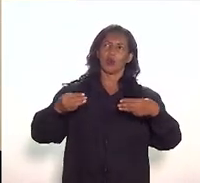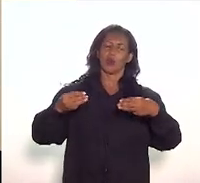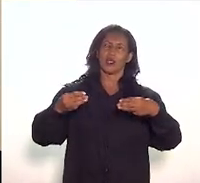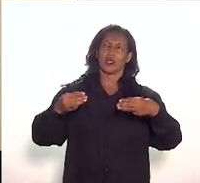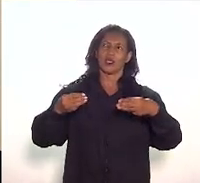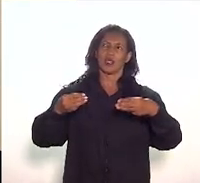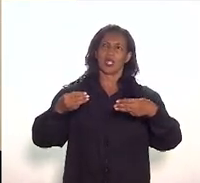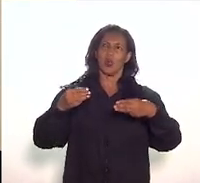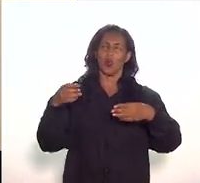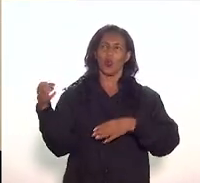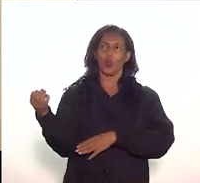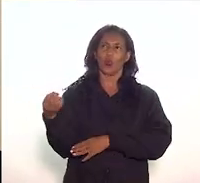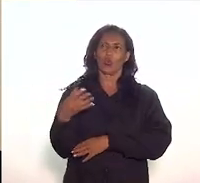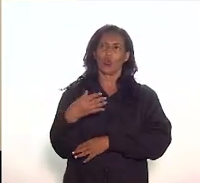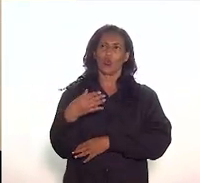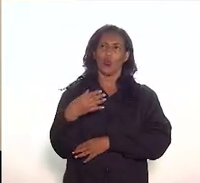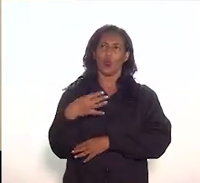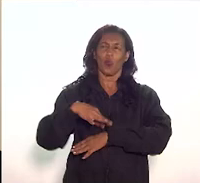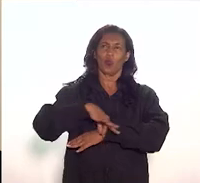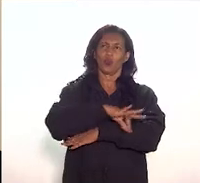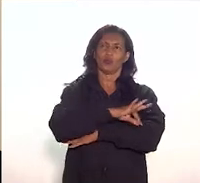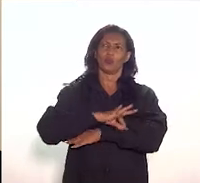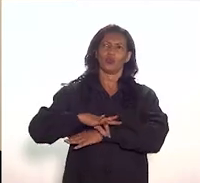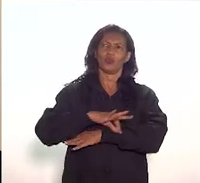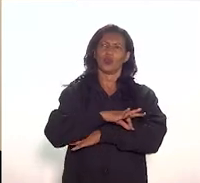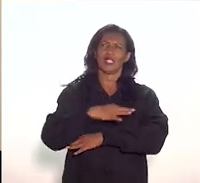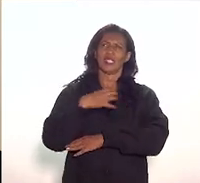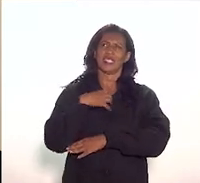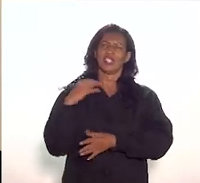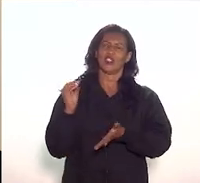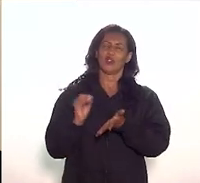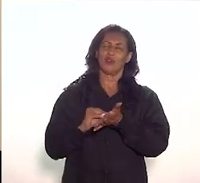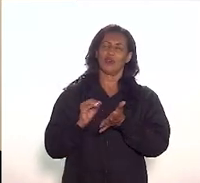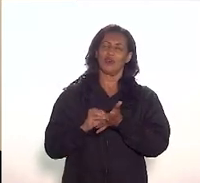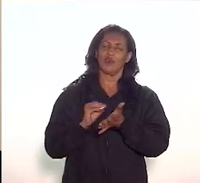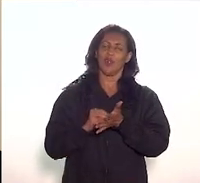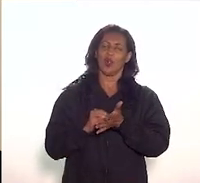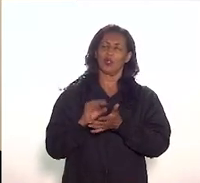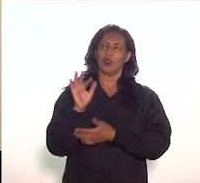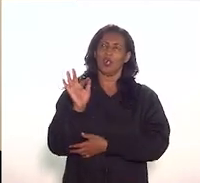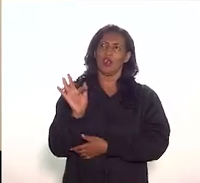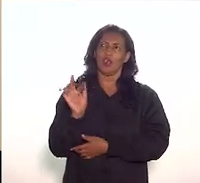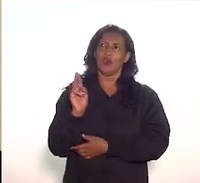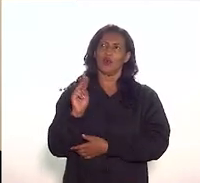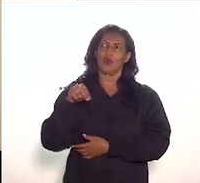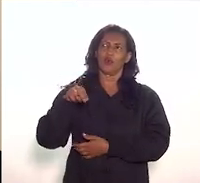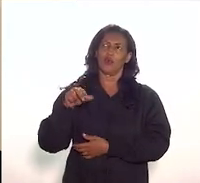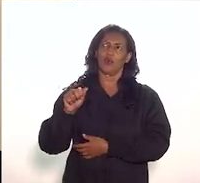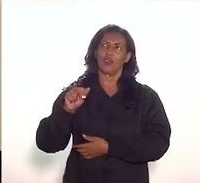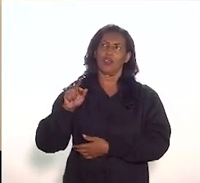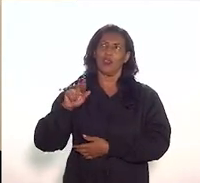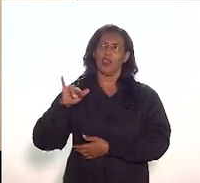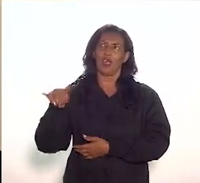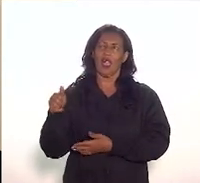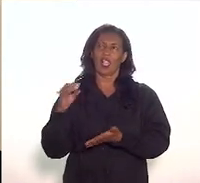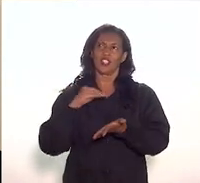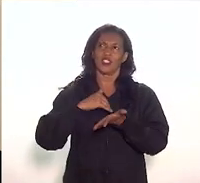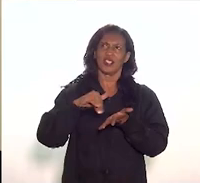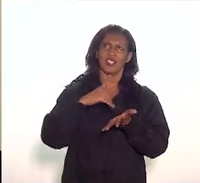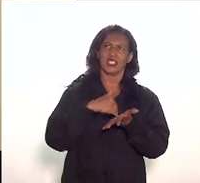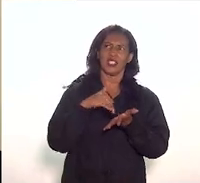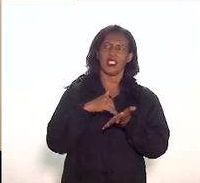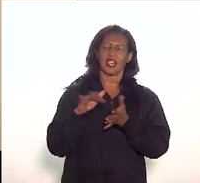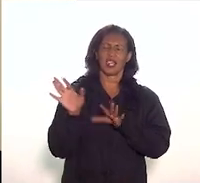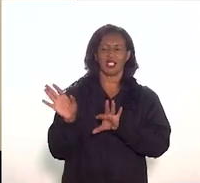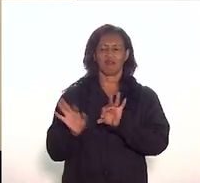que sentir falta no comitê gestor da FUNARG sentir falta sobretudo da Secretaria de Planejamento